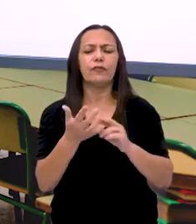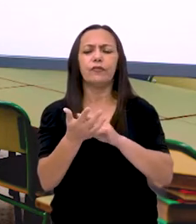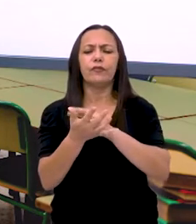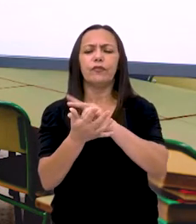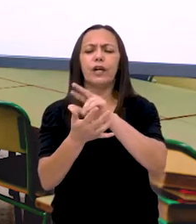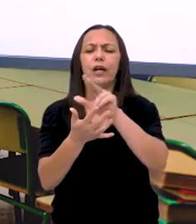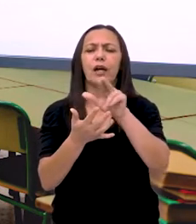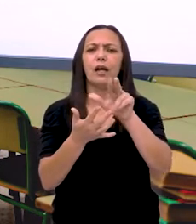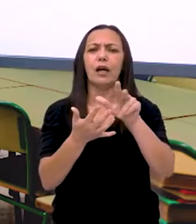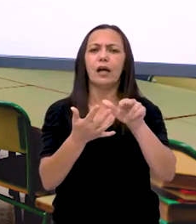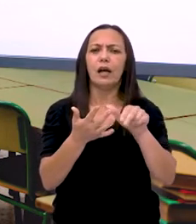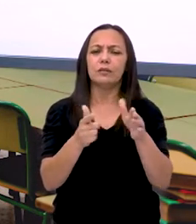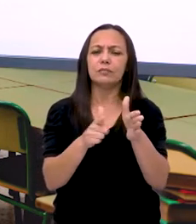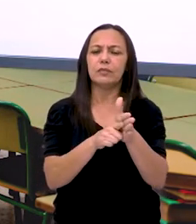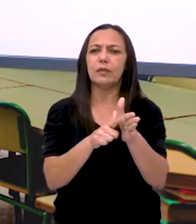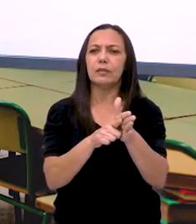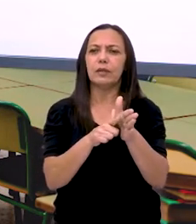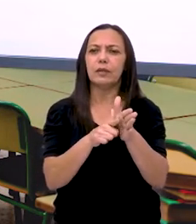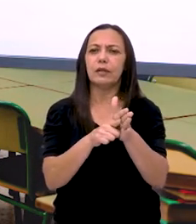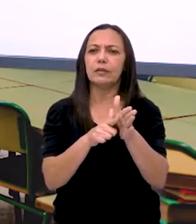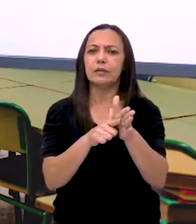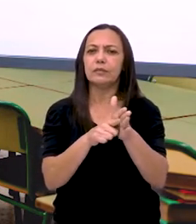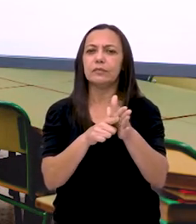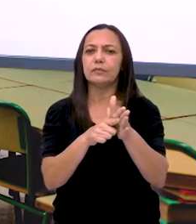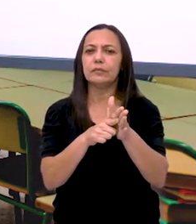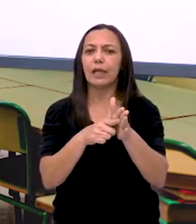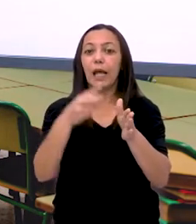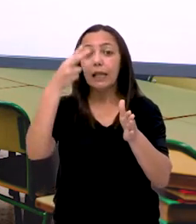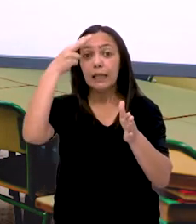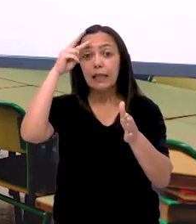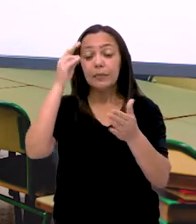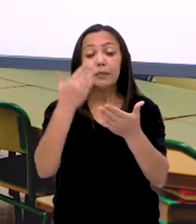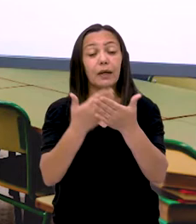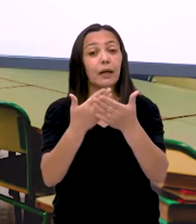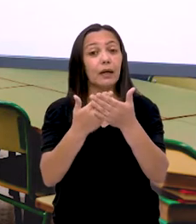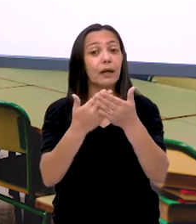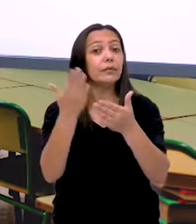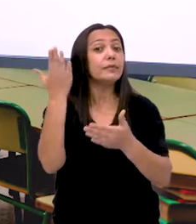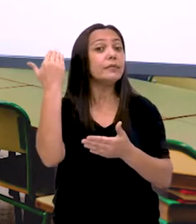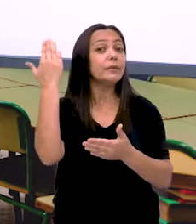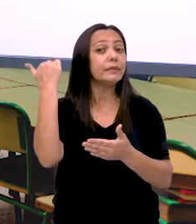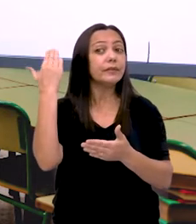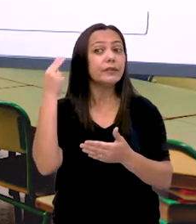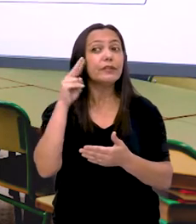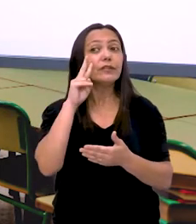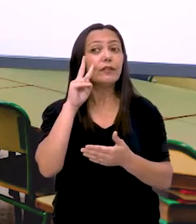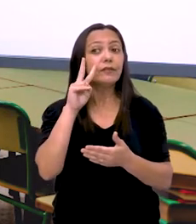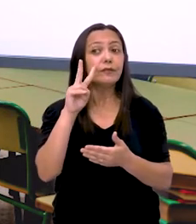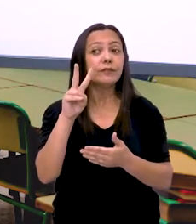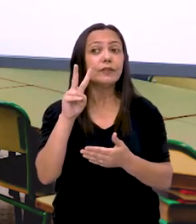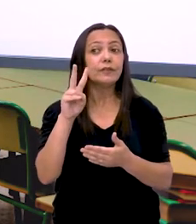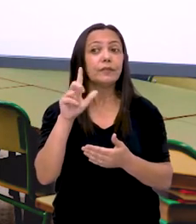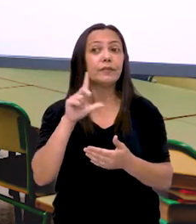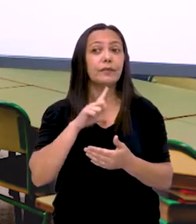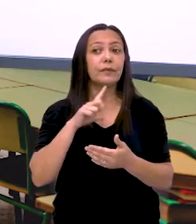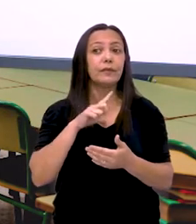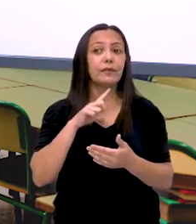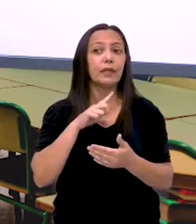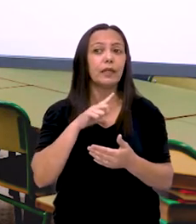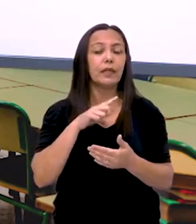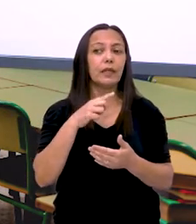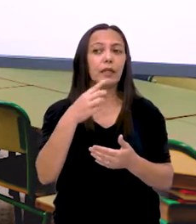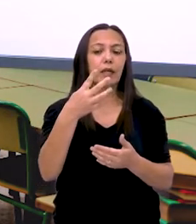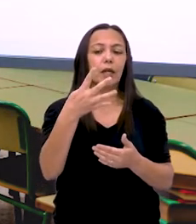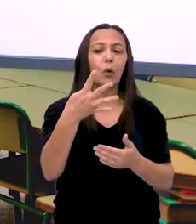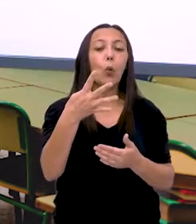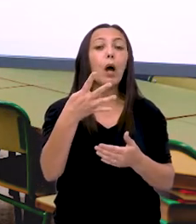disposição retangular. Trazendo aqui aquela aula passada que nós vimos. Nós temos aqui